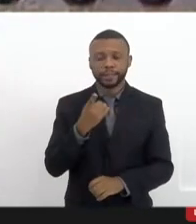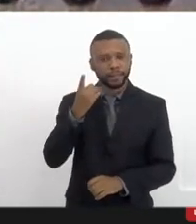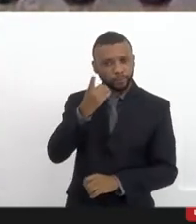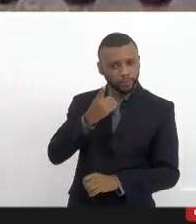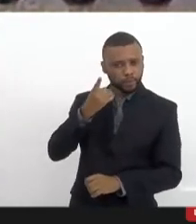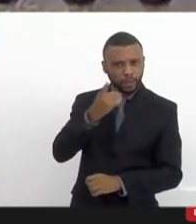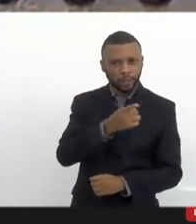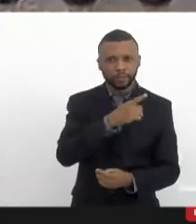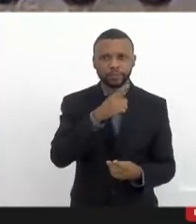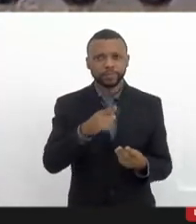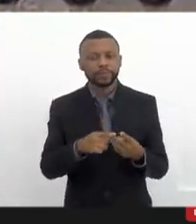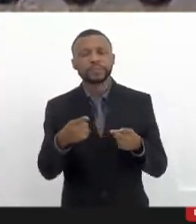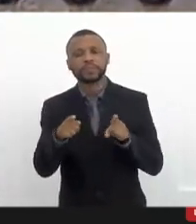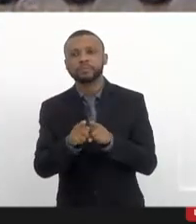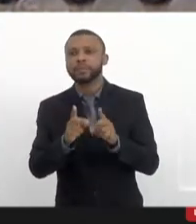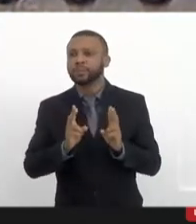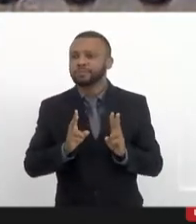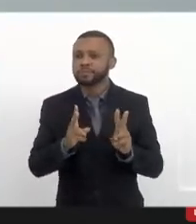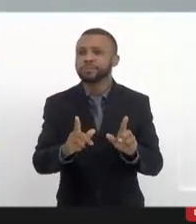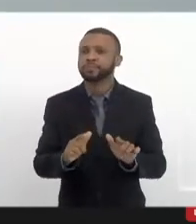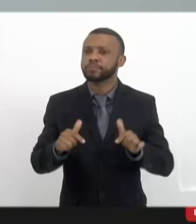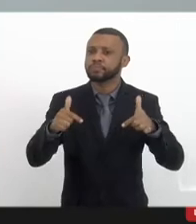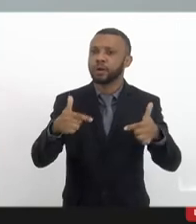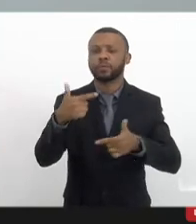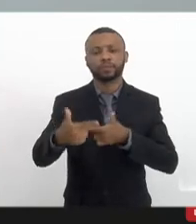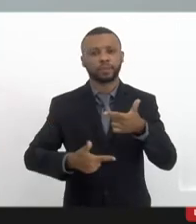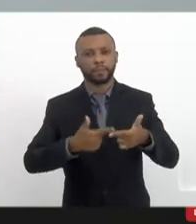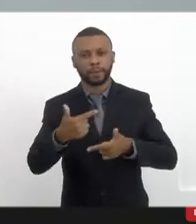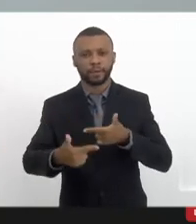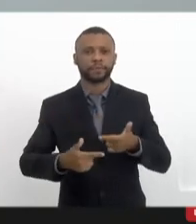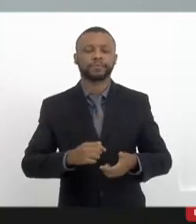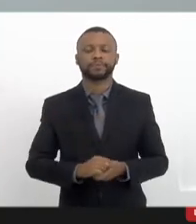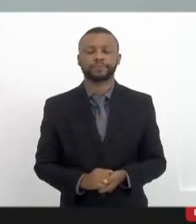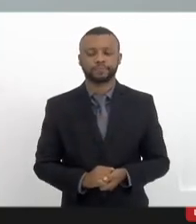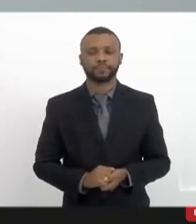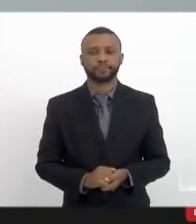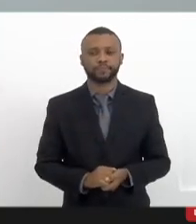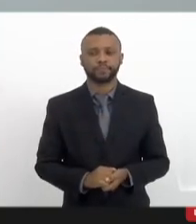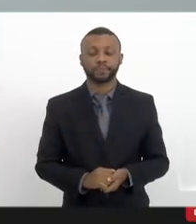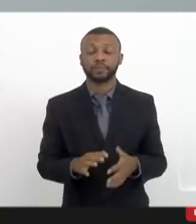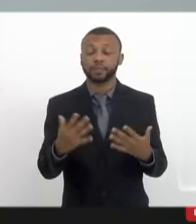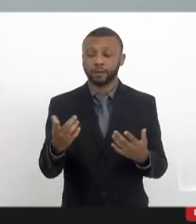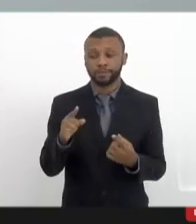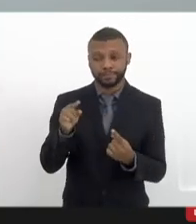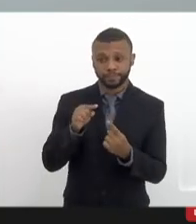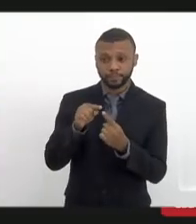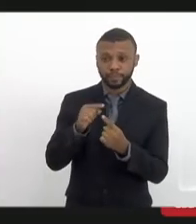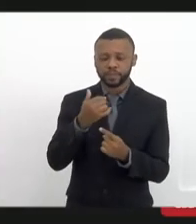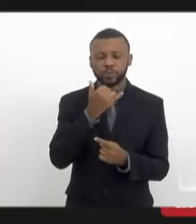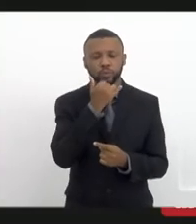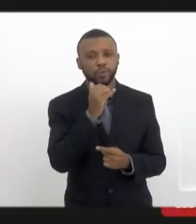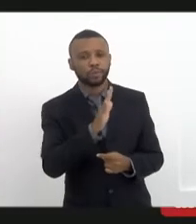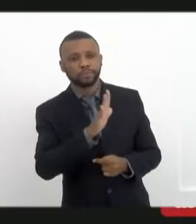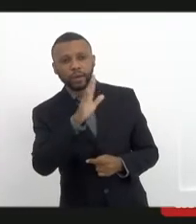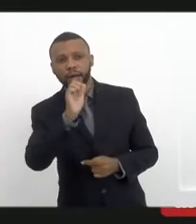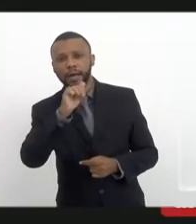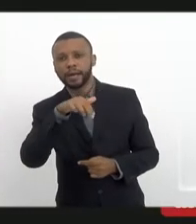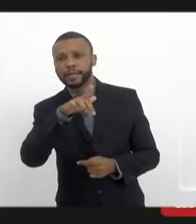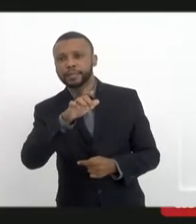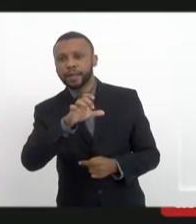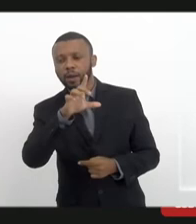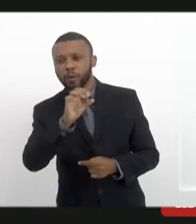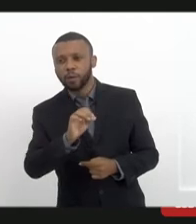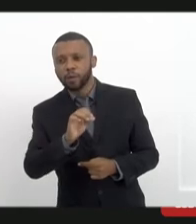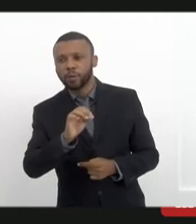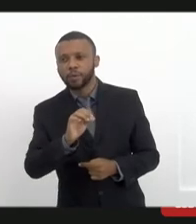tocar o trabalho. Eu posso falar? Nesse sentido, nesse sentido, eu proponho... Arco RJ, Ângelo da Arco RJ.